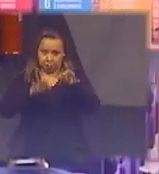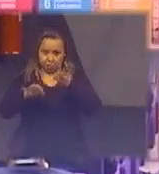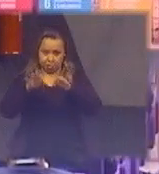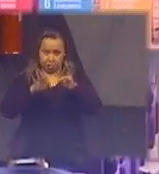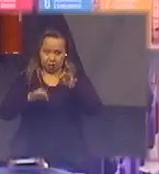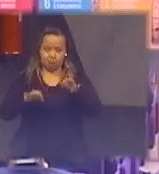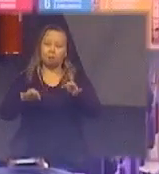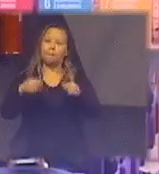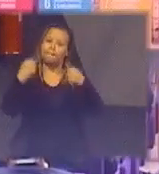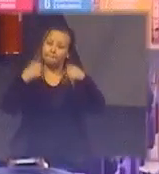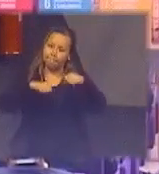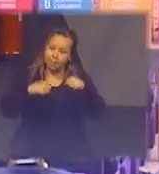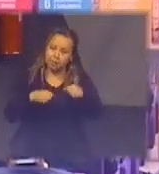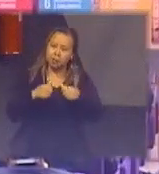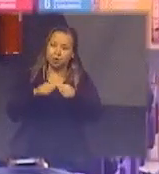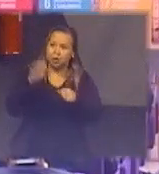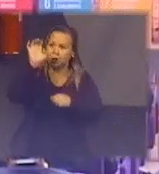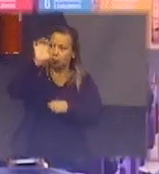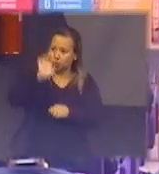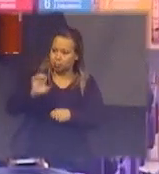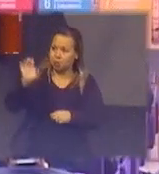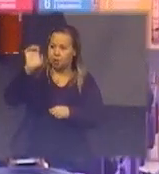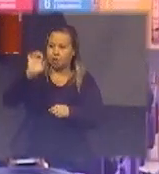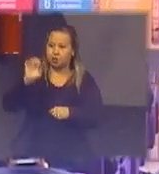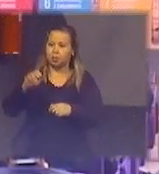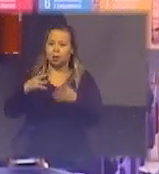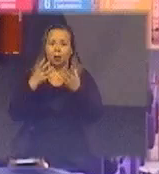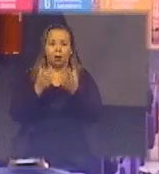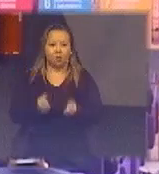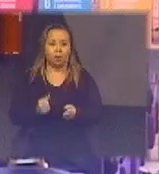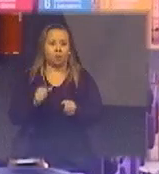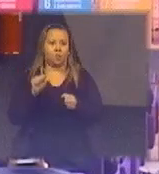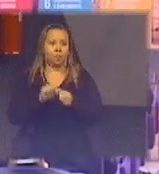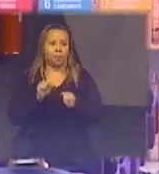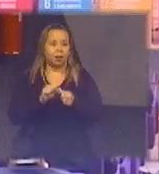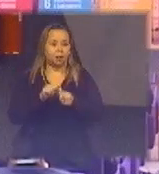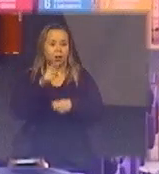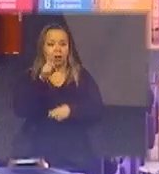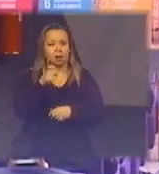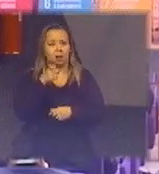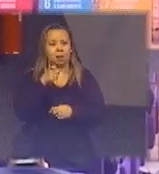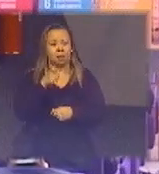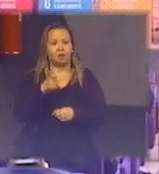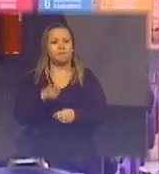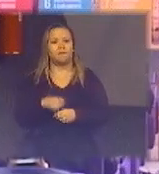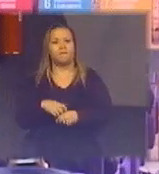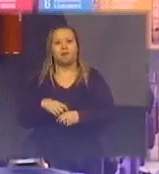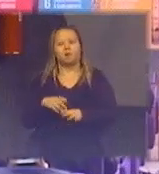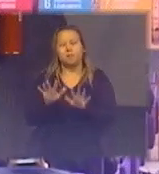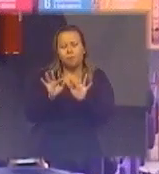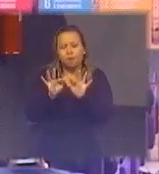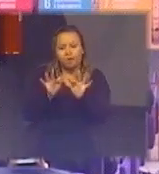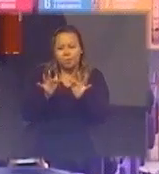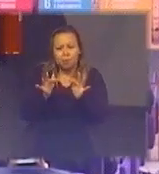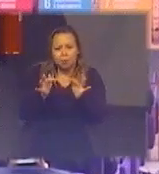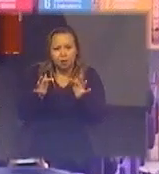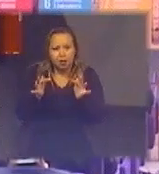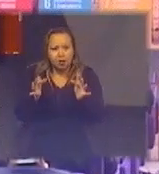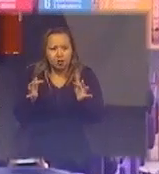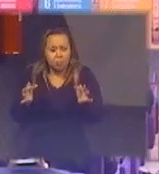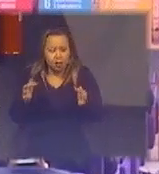que também os estados vão ter que fazer é você ter uma simplificação no